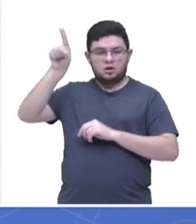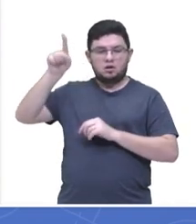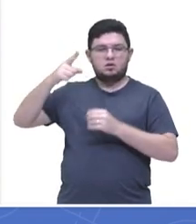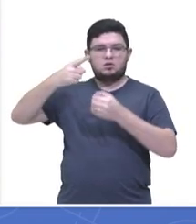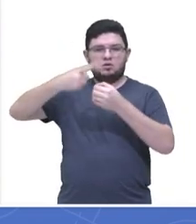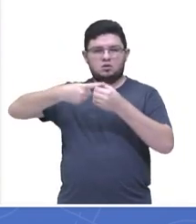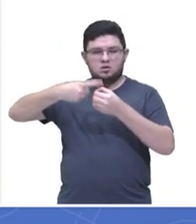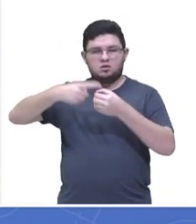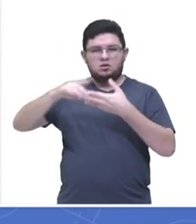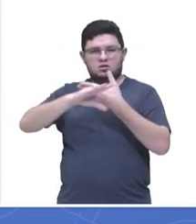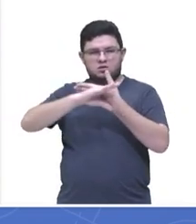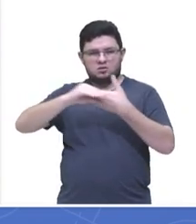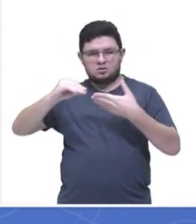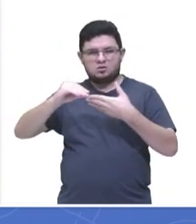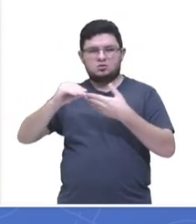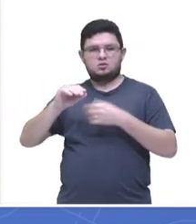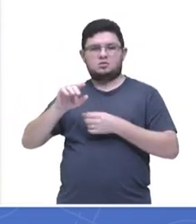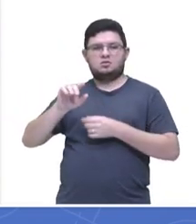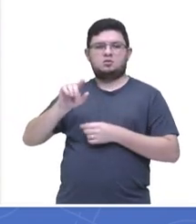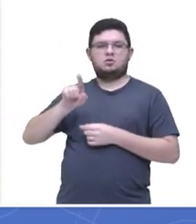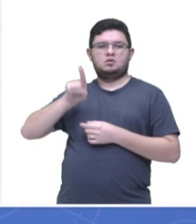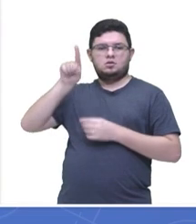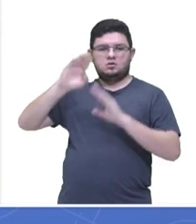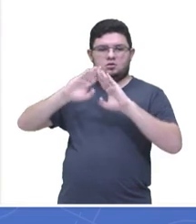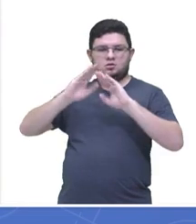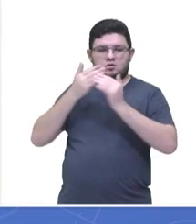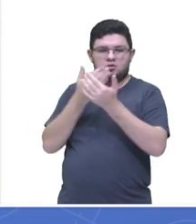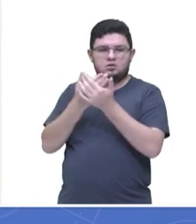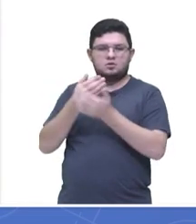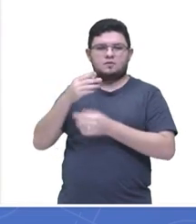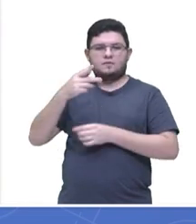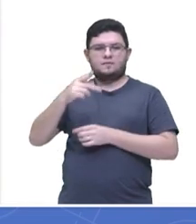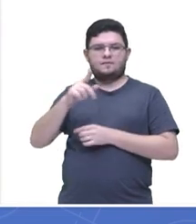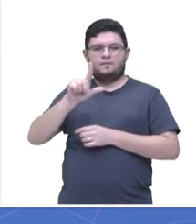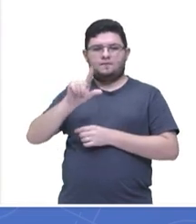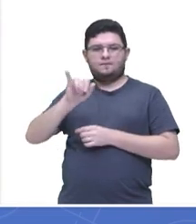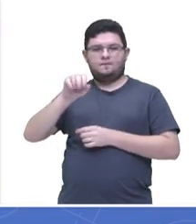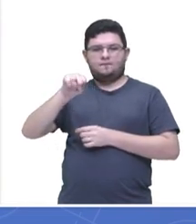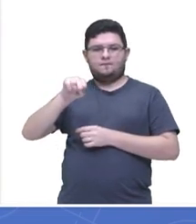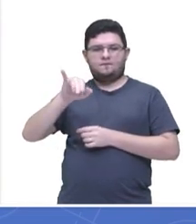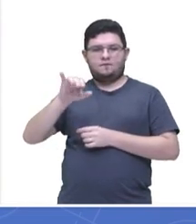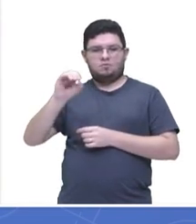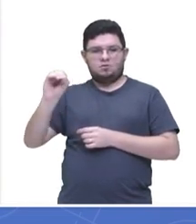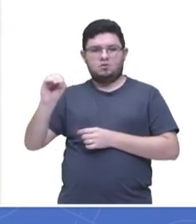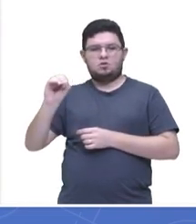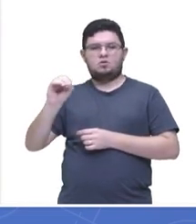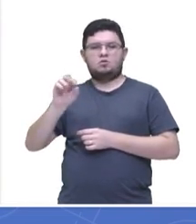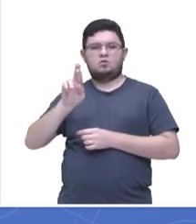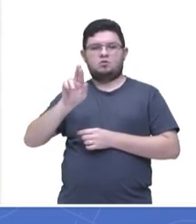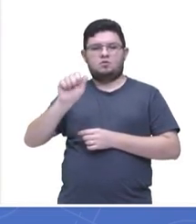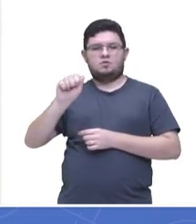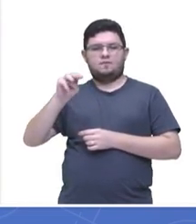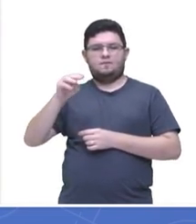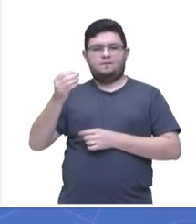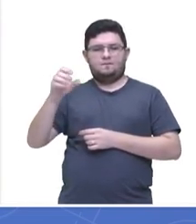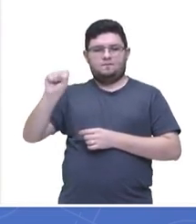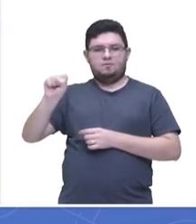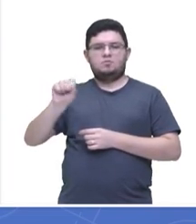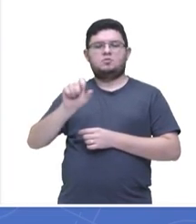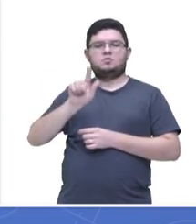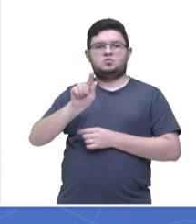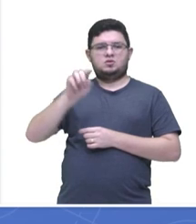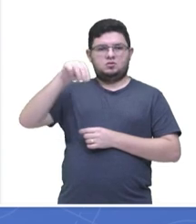Parabéns, Humaitá, e pela participação. Ela disse que a letra, que a alternativa correta é a letra A. Não é isso? Muito bem.